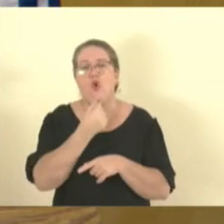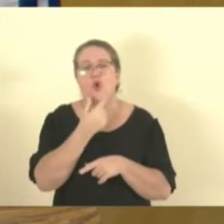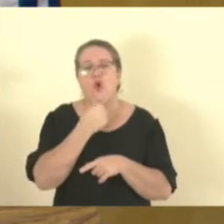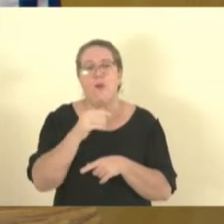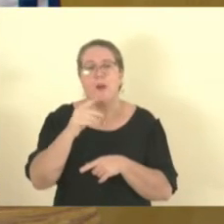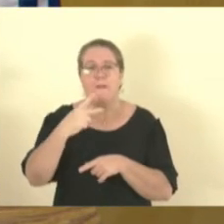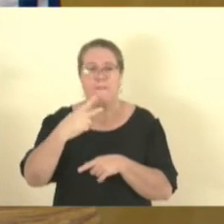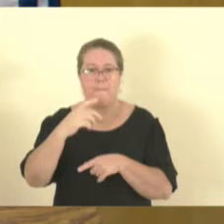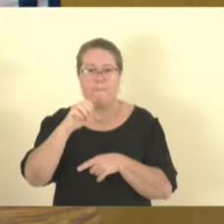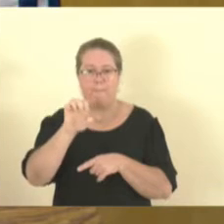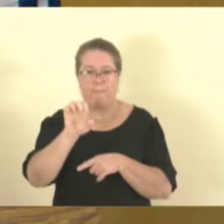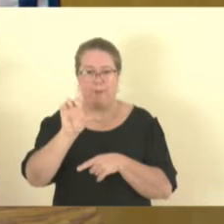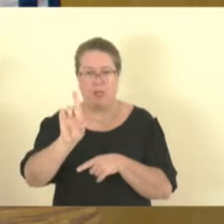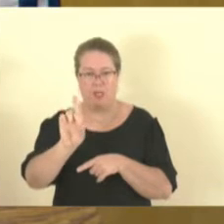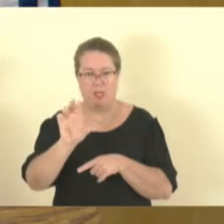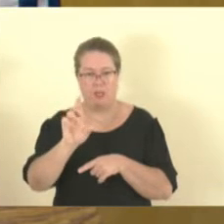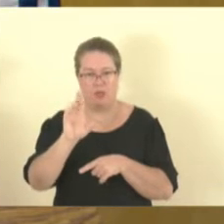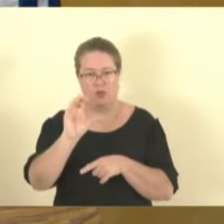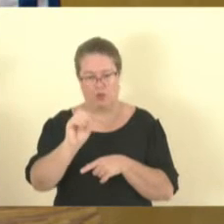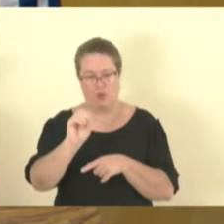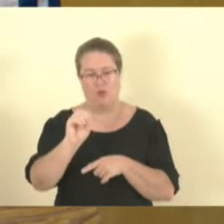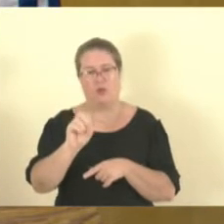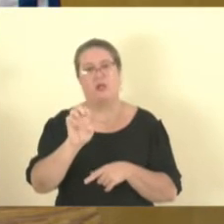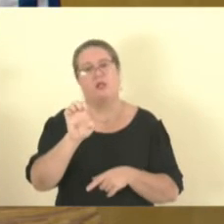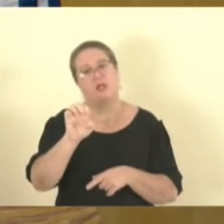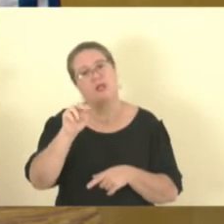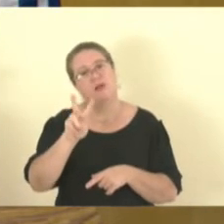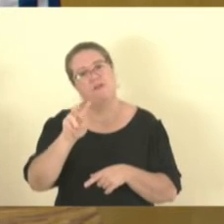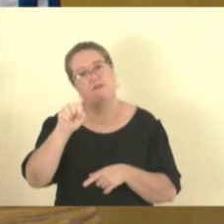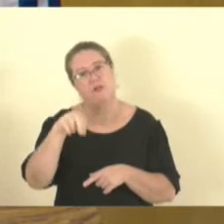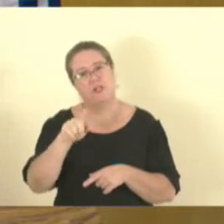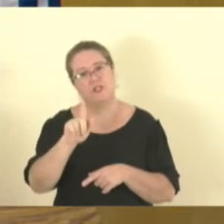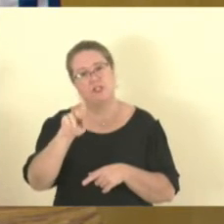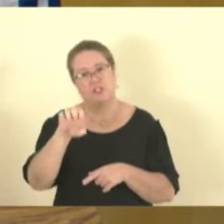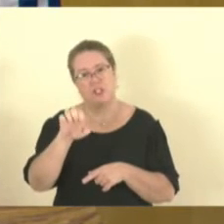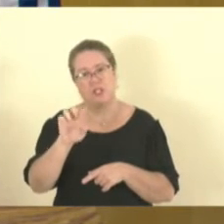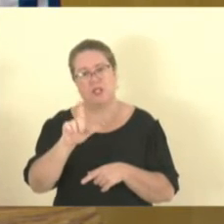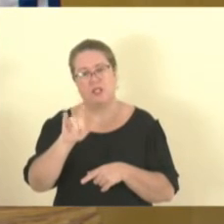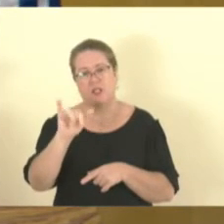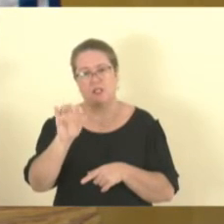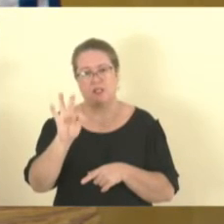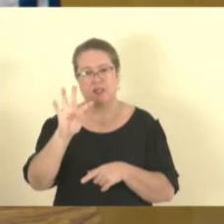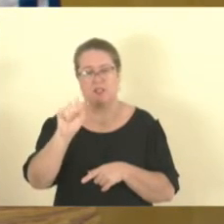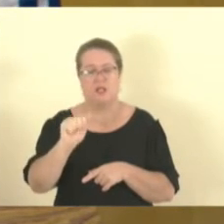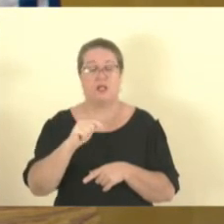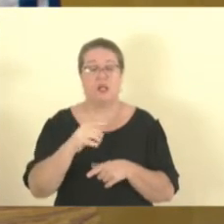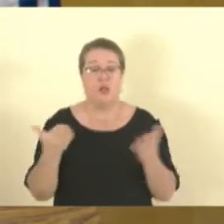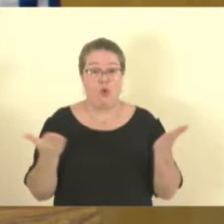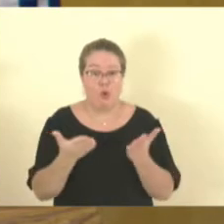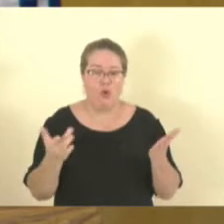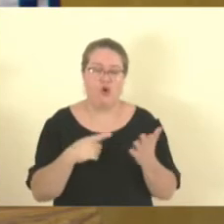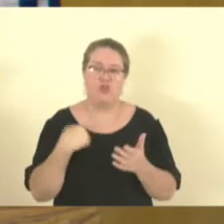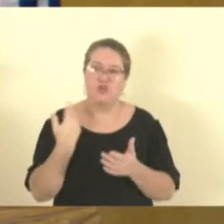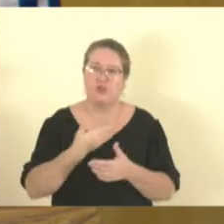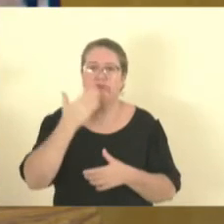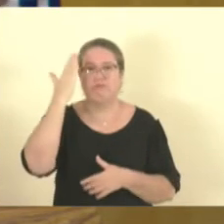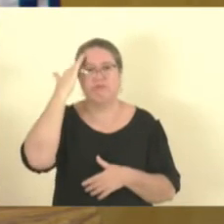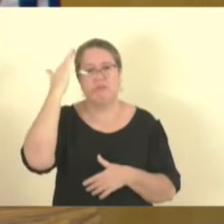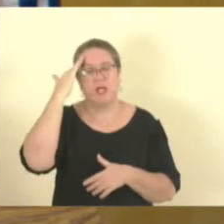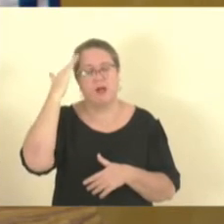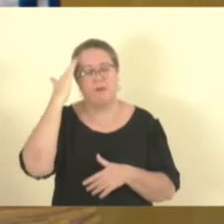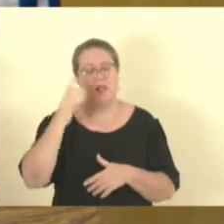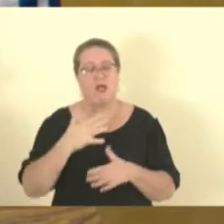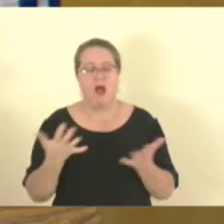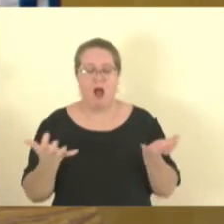Evangelista de Carli e nós ficamos sabendo hoje, gostaríamos de deixar aqui registrado o nosso